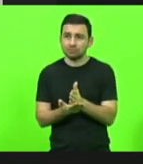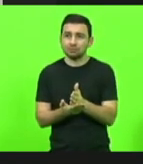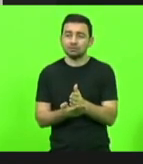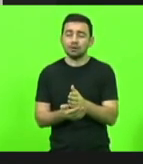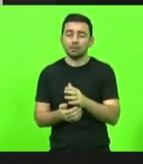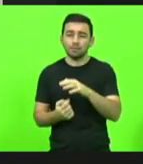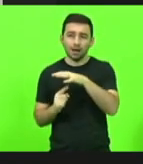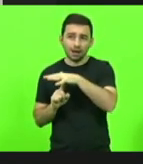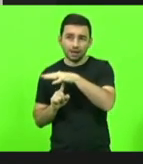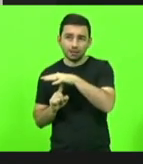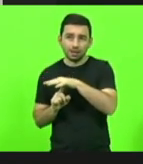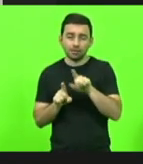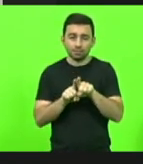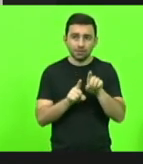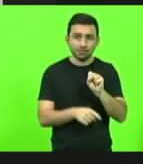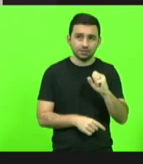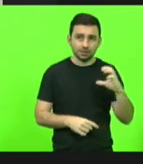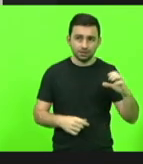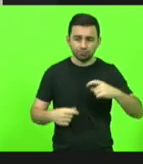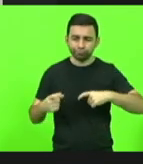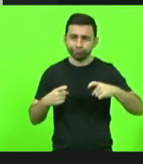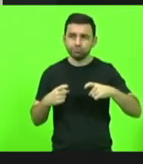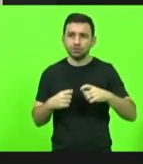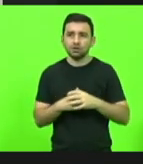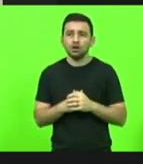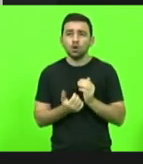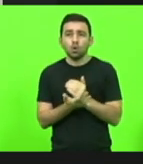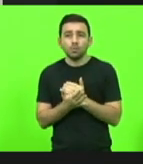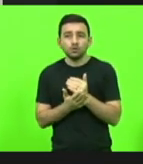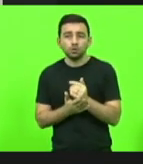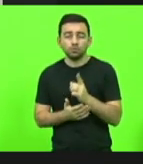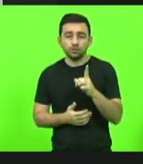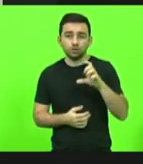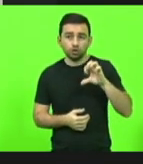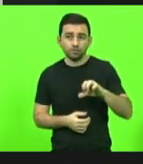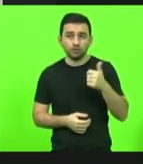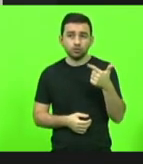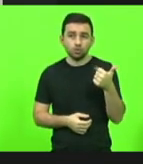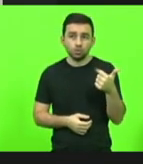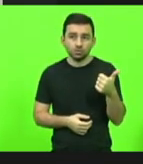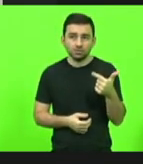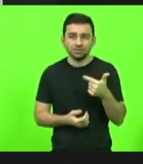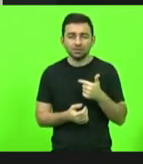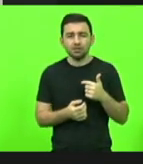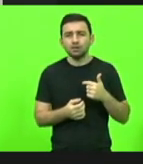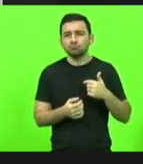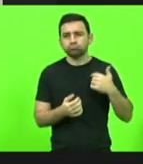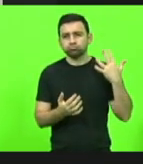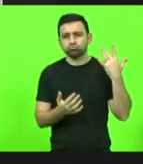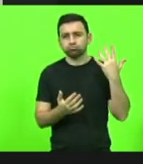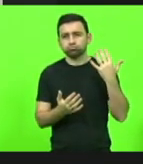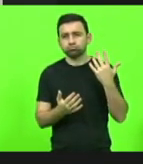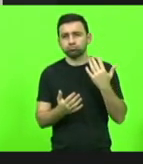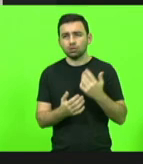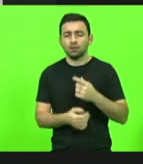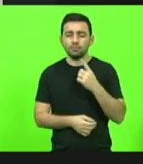Paraná e Santa Catarina, que teve início em 1912, se estendeu até